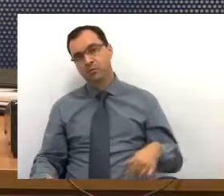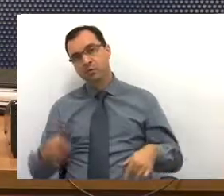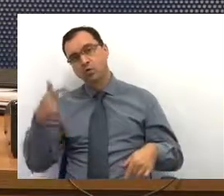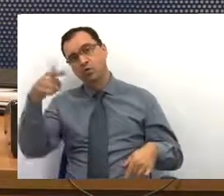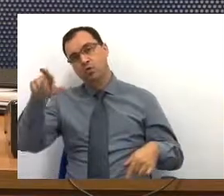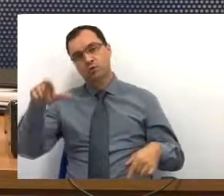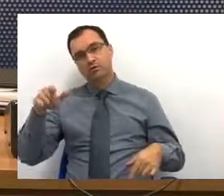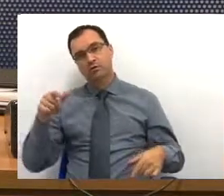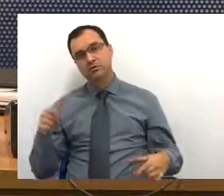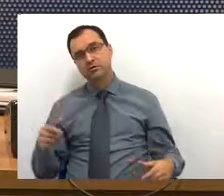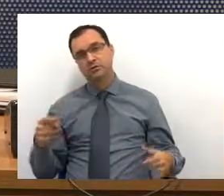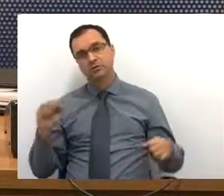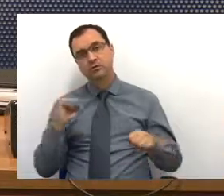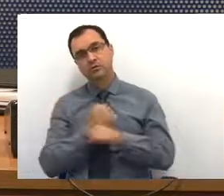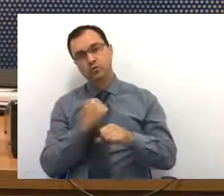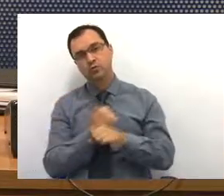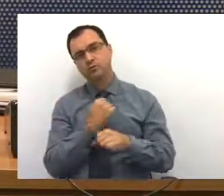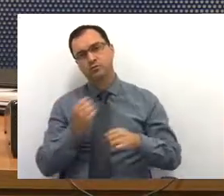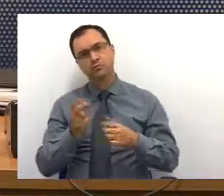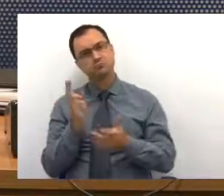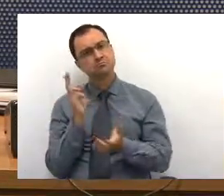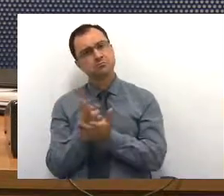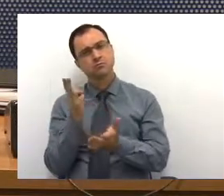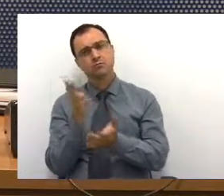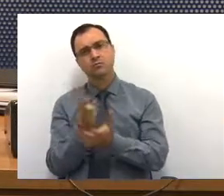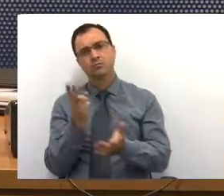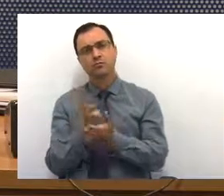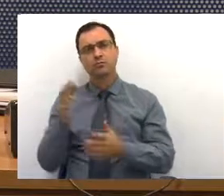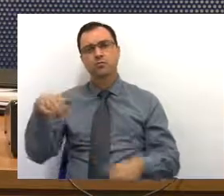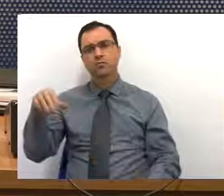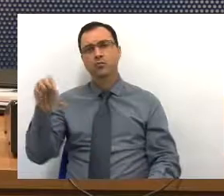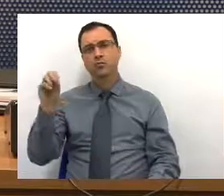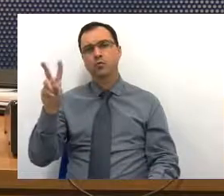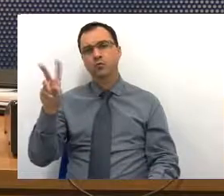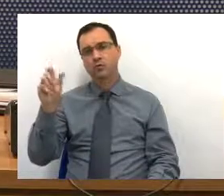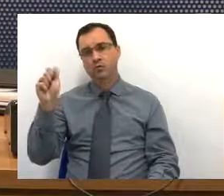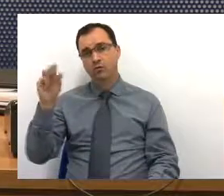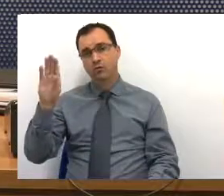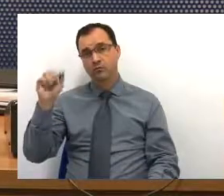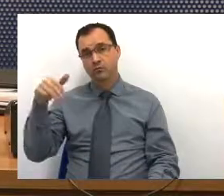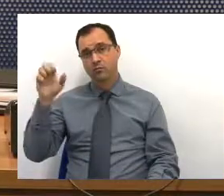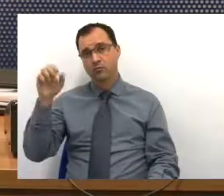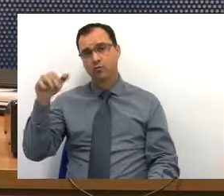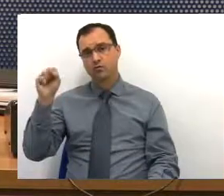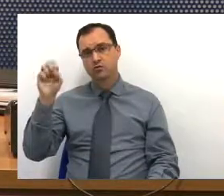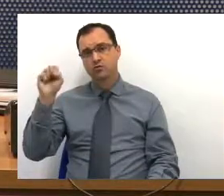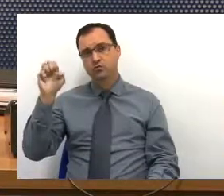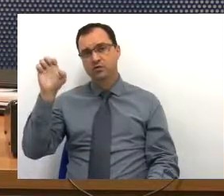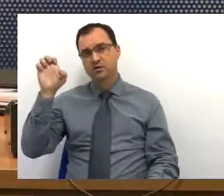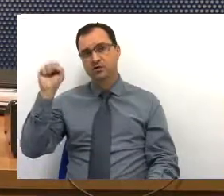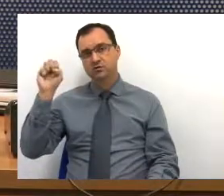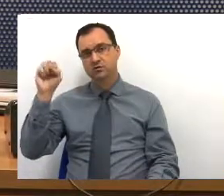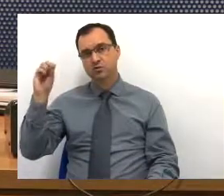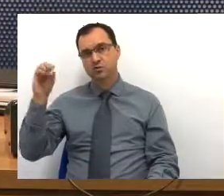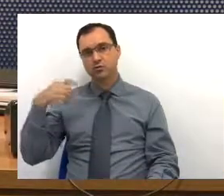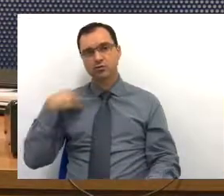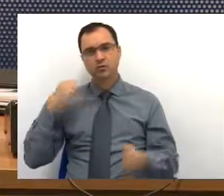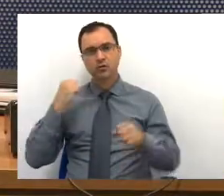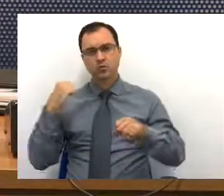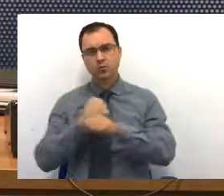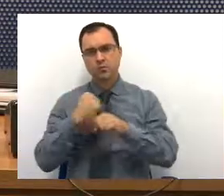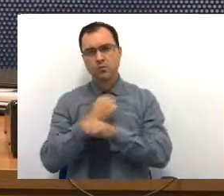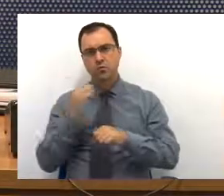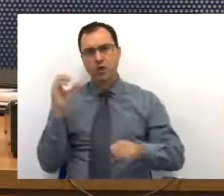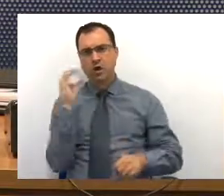Outras obras continuam, a nova Bom Cesso mesmo está a todo vapor,